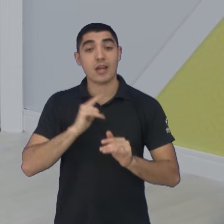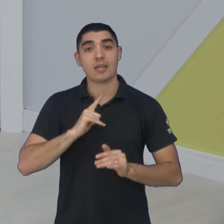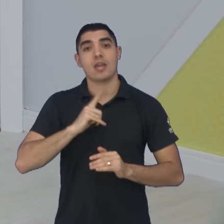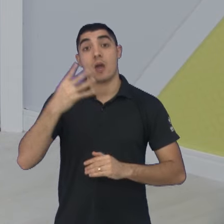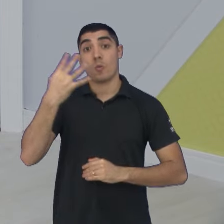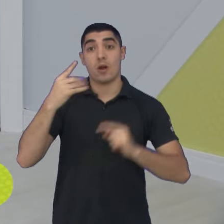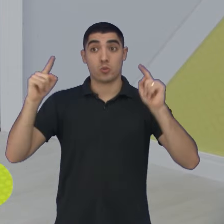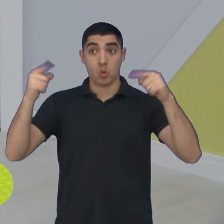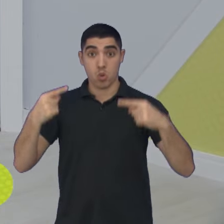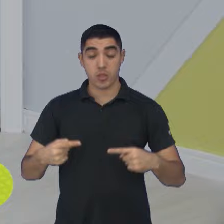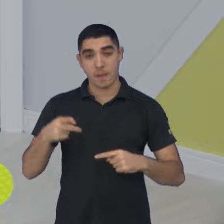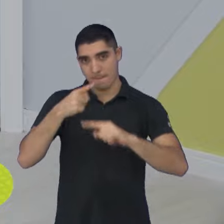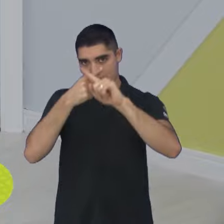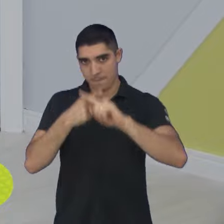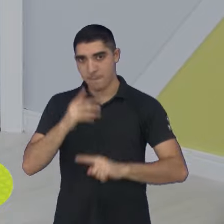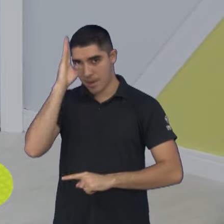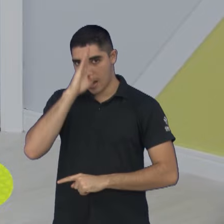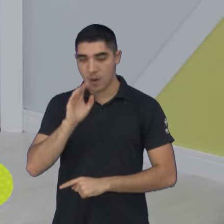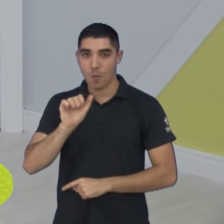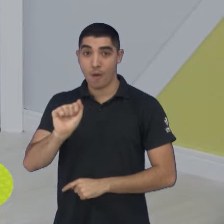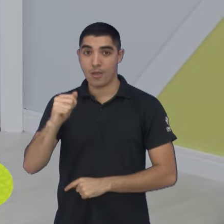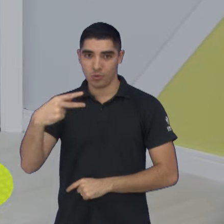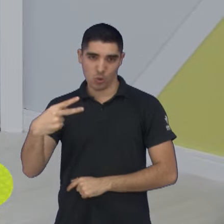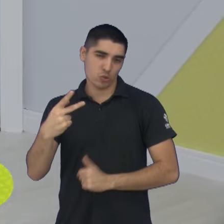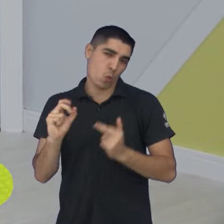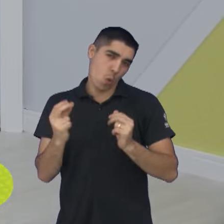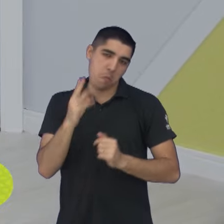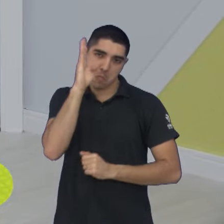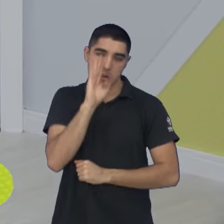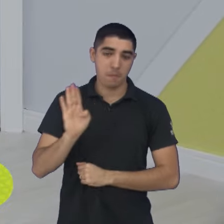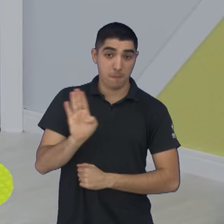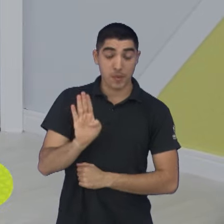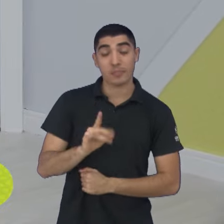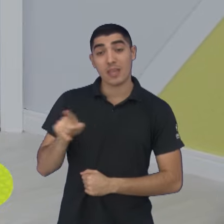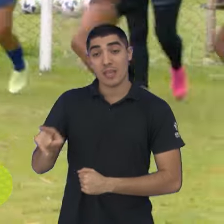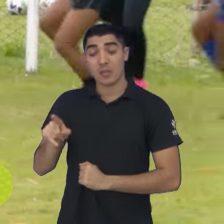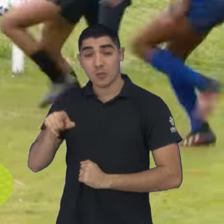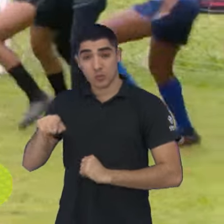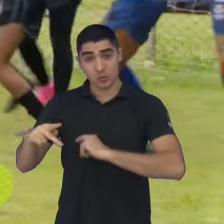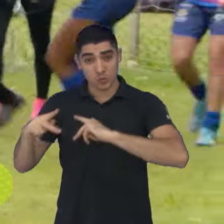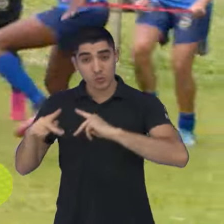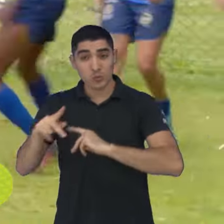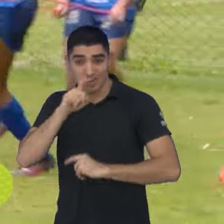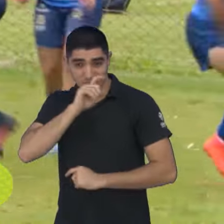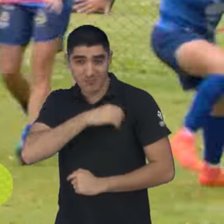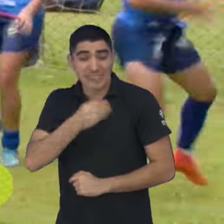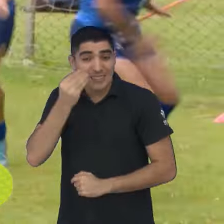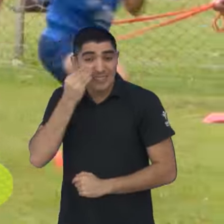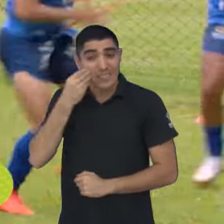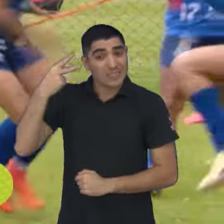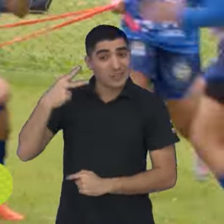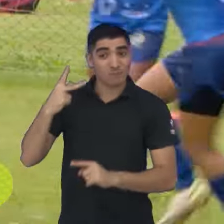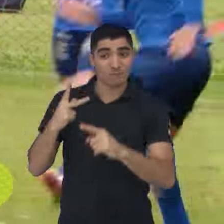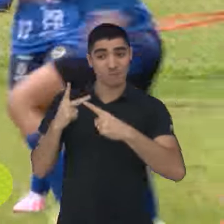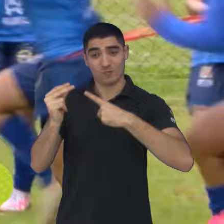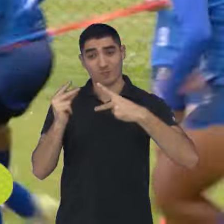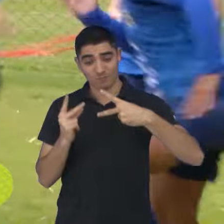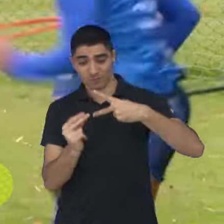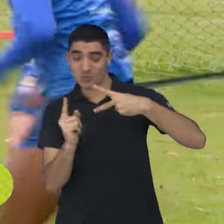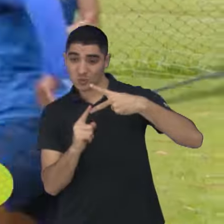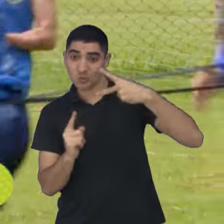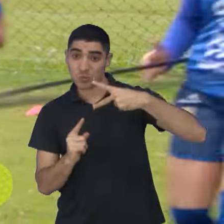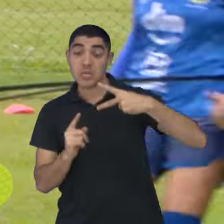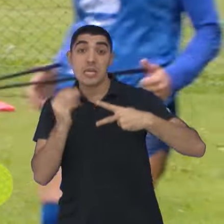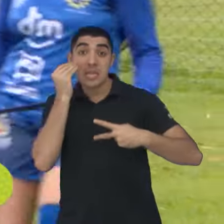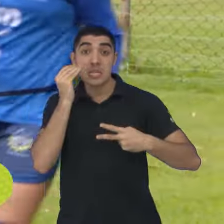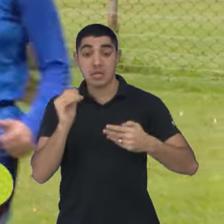A2 de Futebol Feminino. As meninas da Águia buscam a sua segunda vitória na competição. E, quem sabe, até entrar no